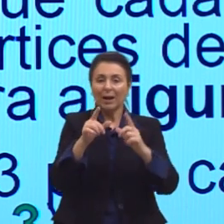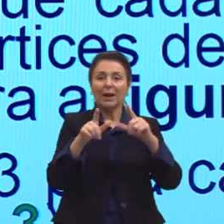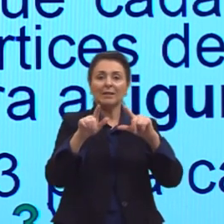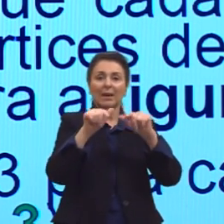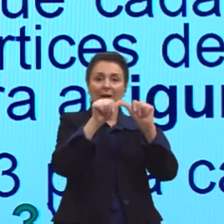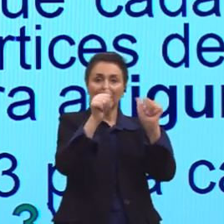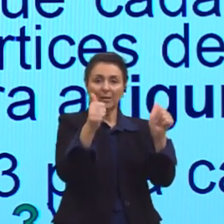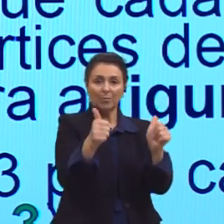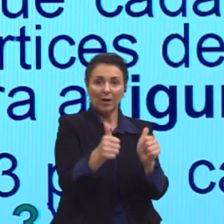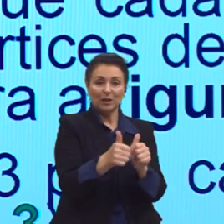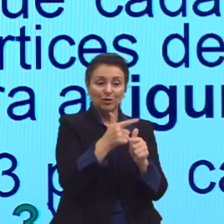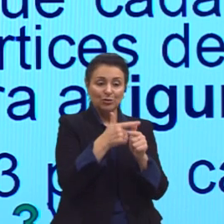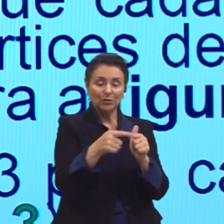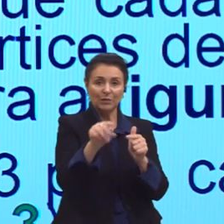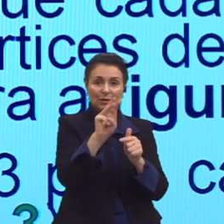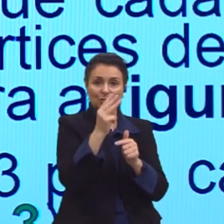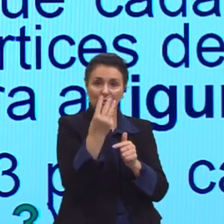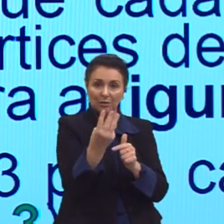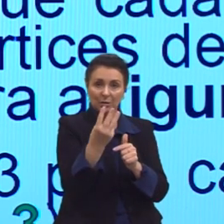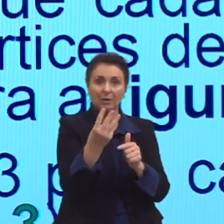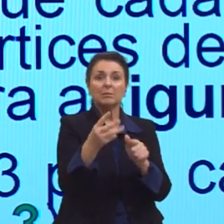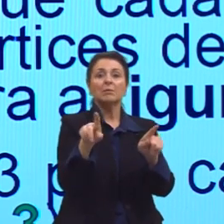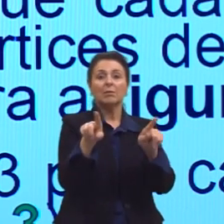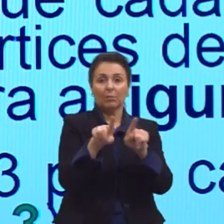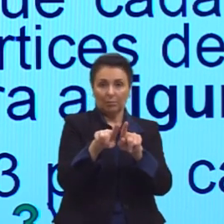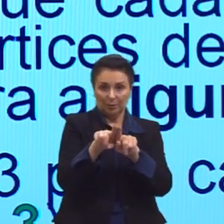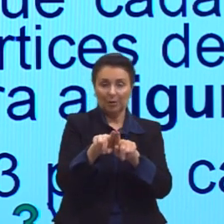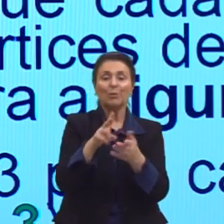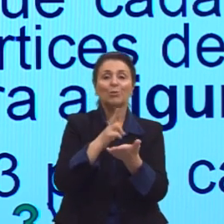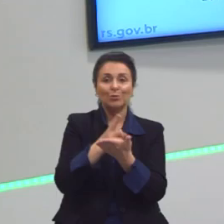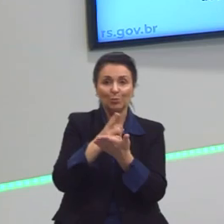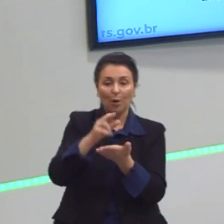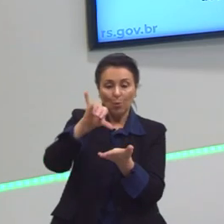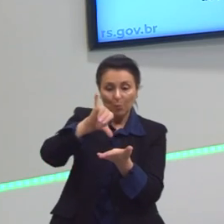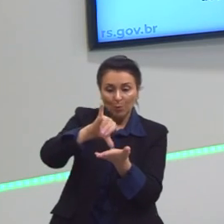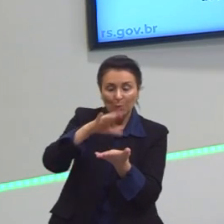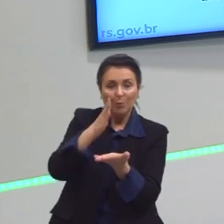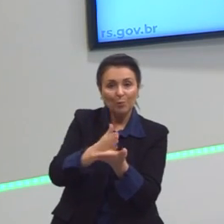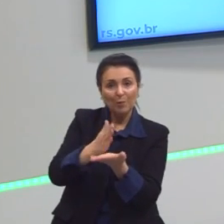entre três outras figuras, o centro também permanece em branco.